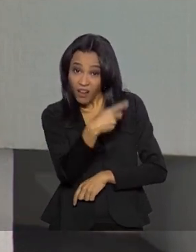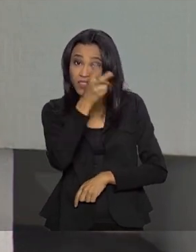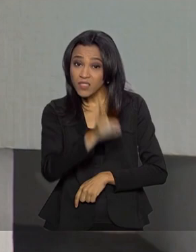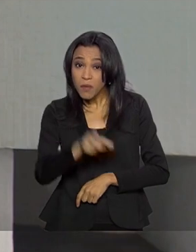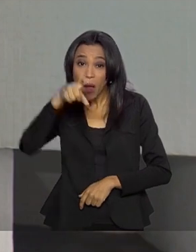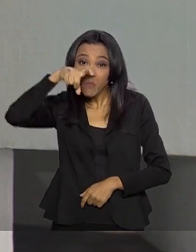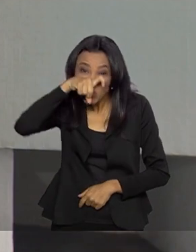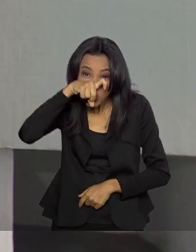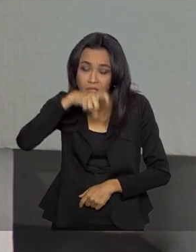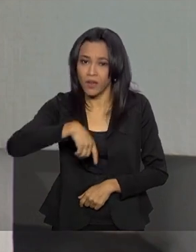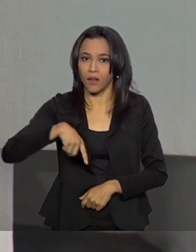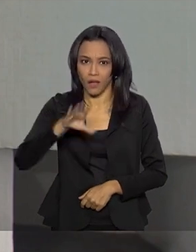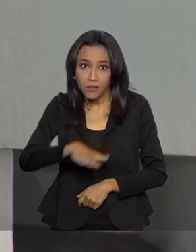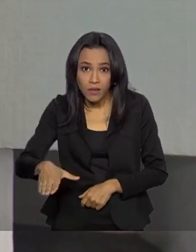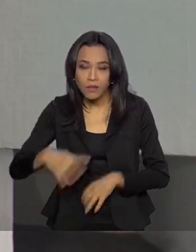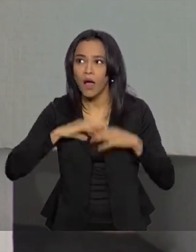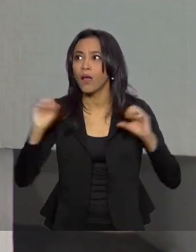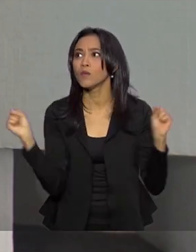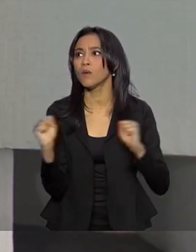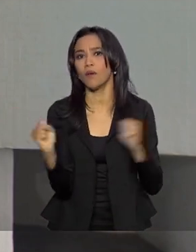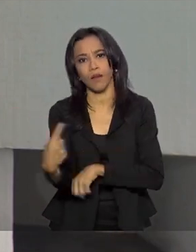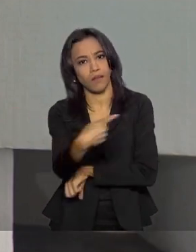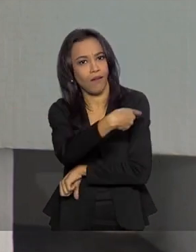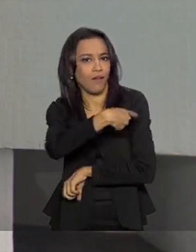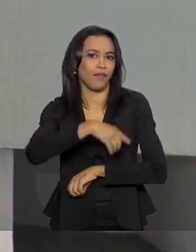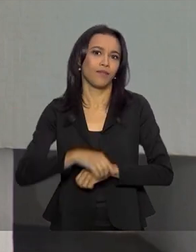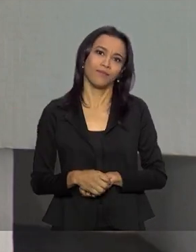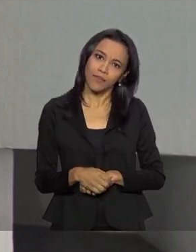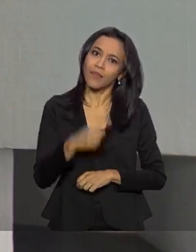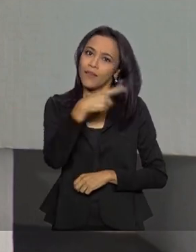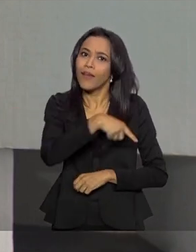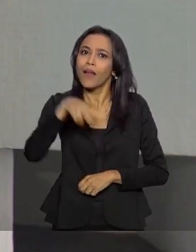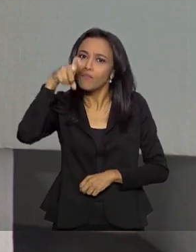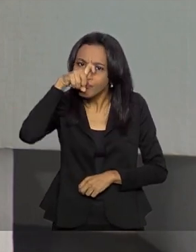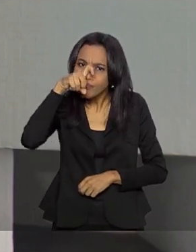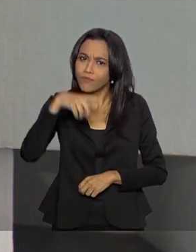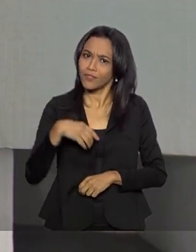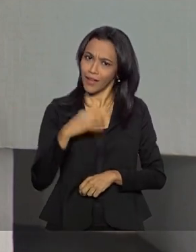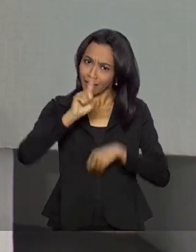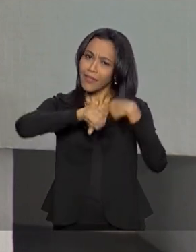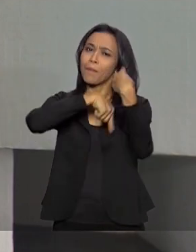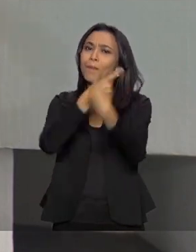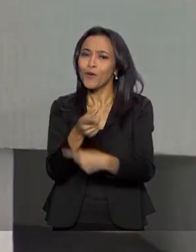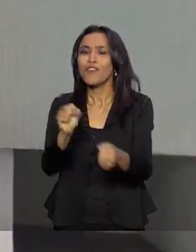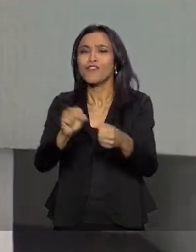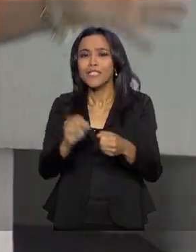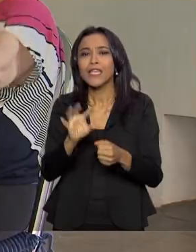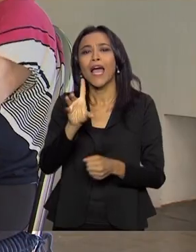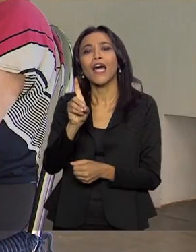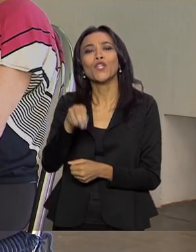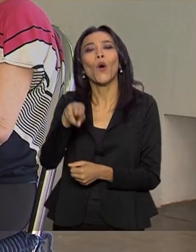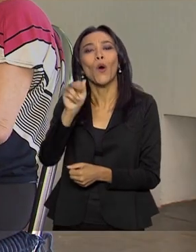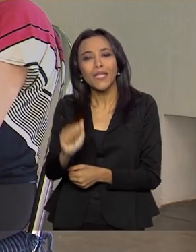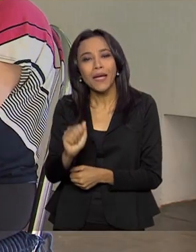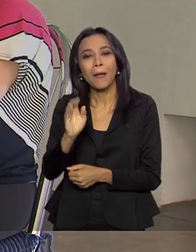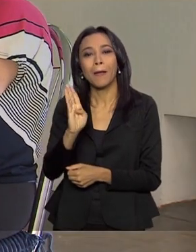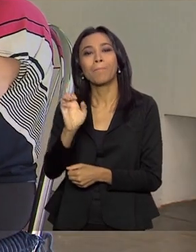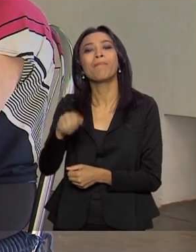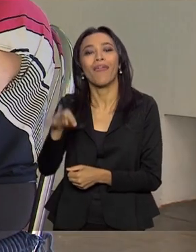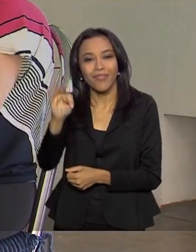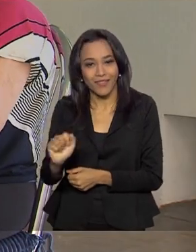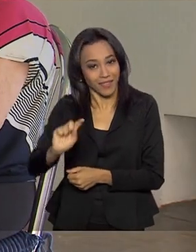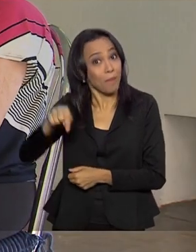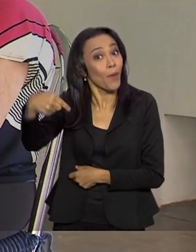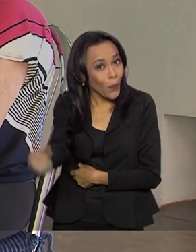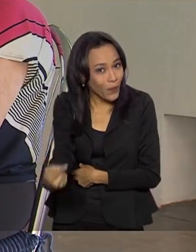bruxa. As crianças adoravam ela. A bruxa depois foi fazer a Benta, então foi uma coisa. É, mas você